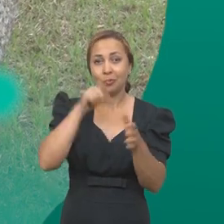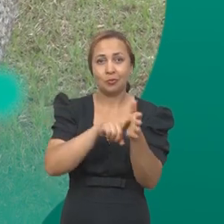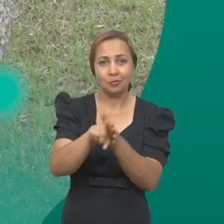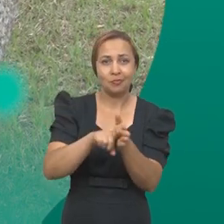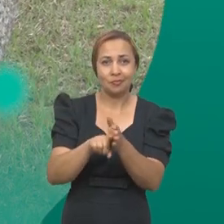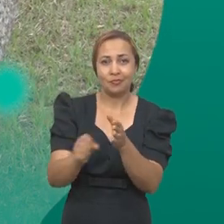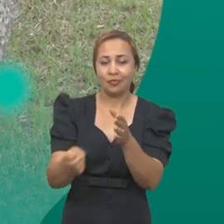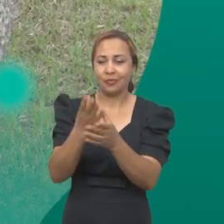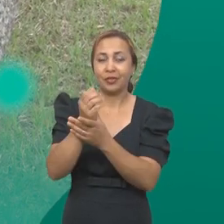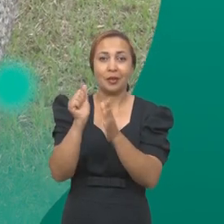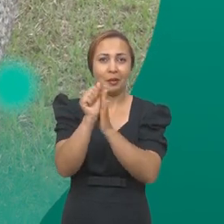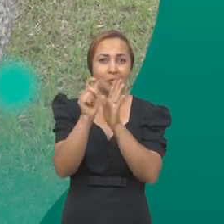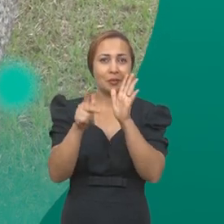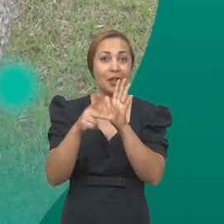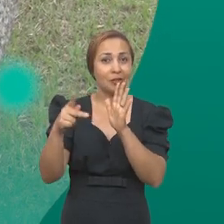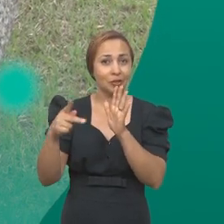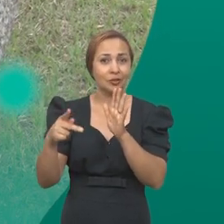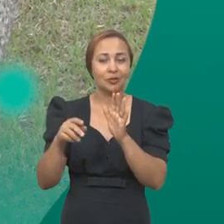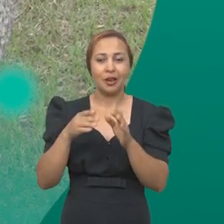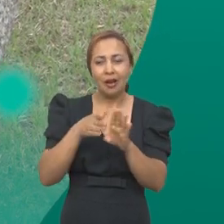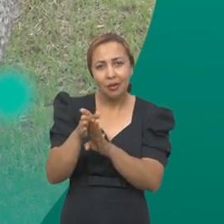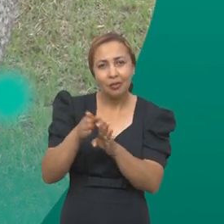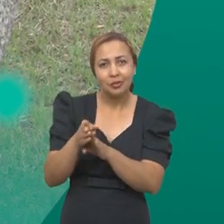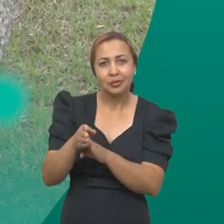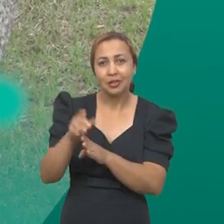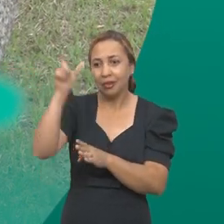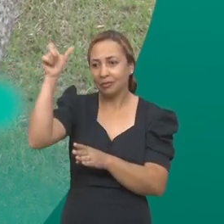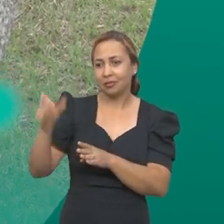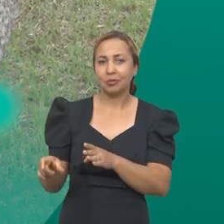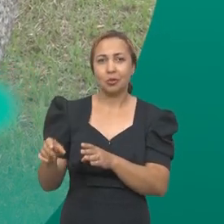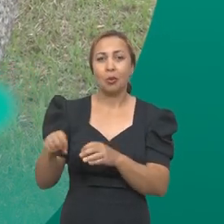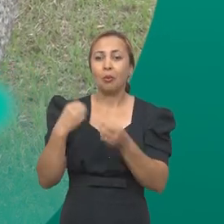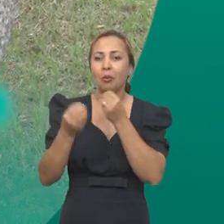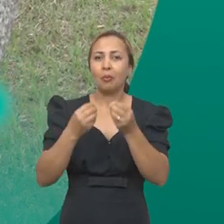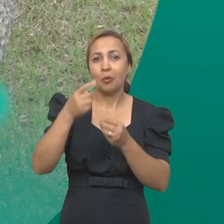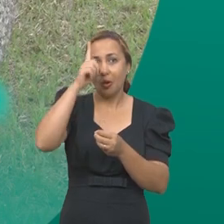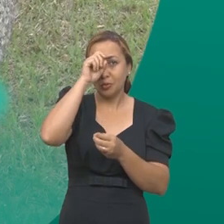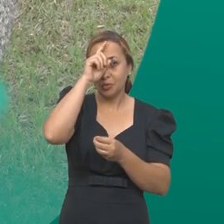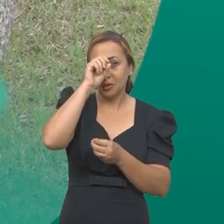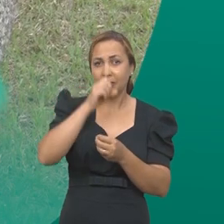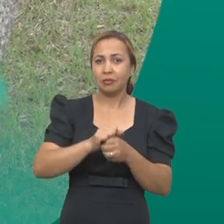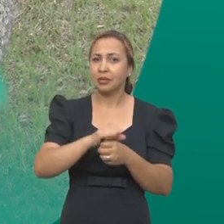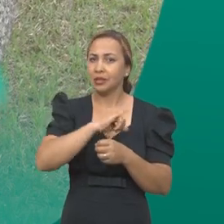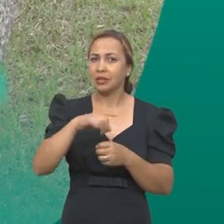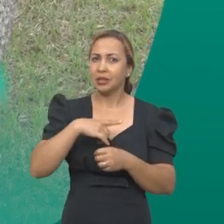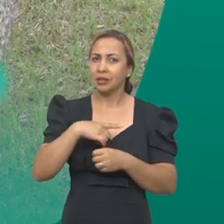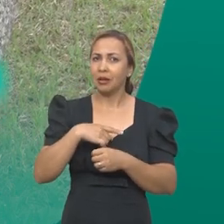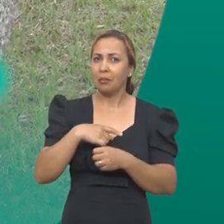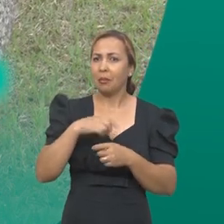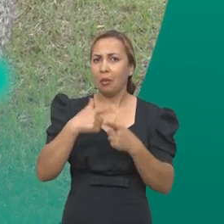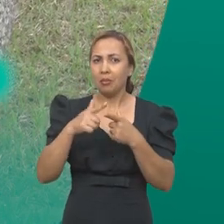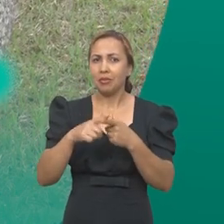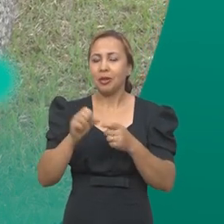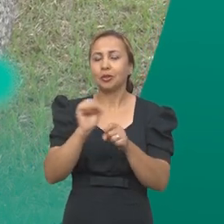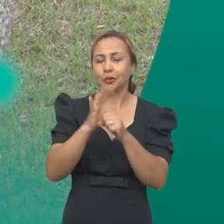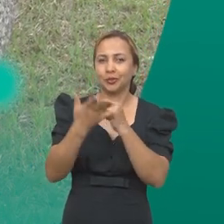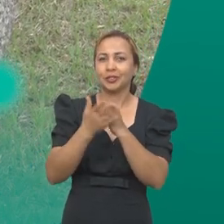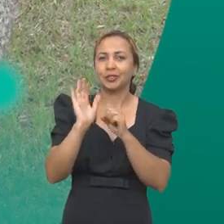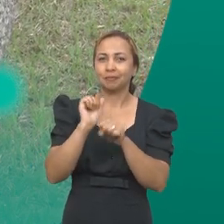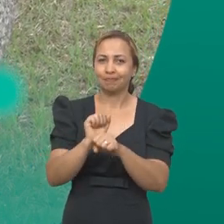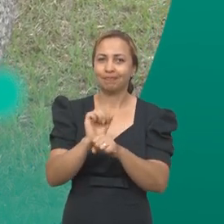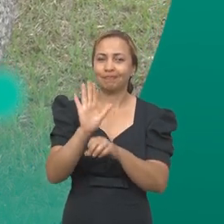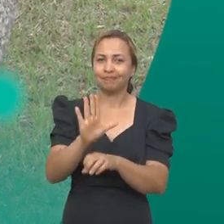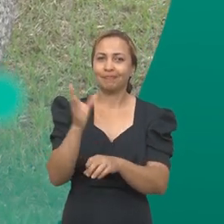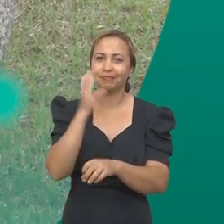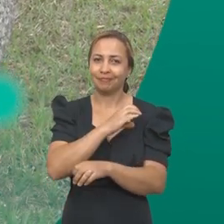pesquisadores criam um aplicativo que orienta o paciente sobre ida ao hospital em caso de suspeita de Covid. A gente